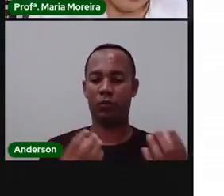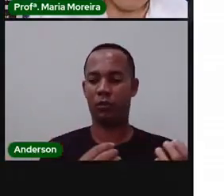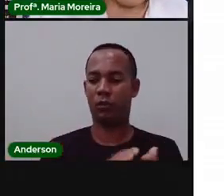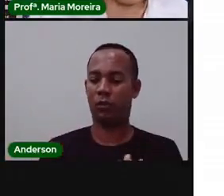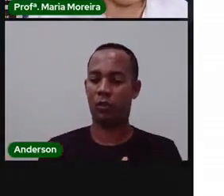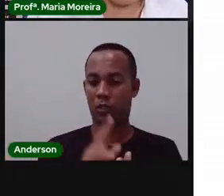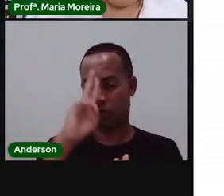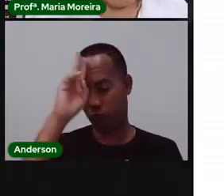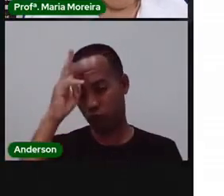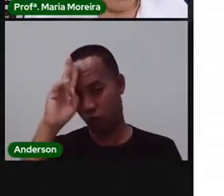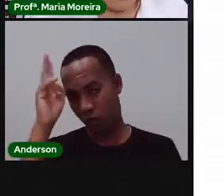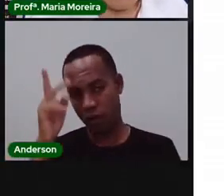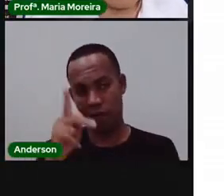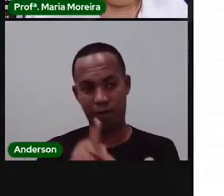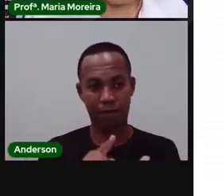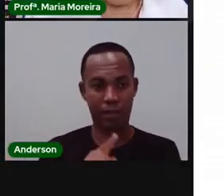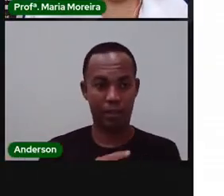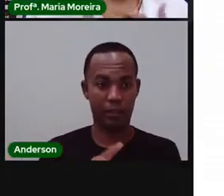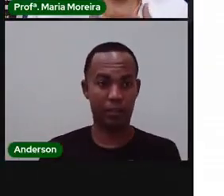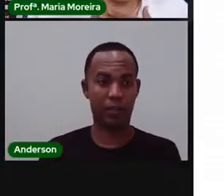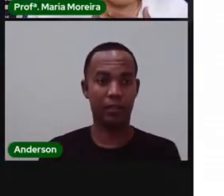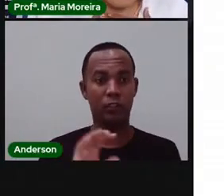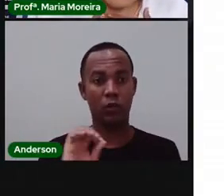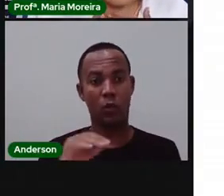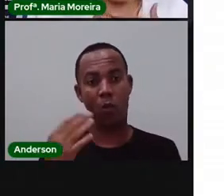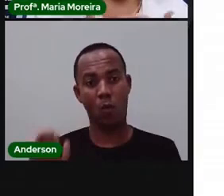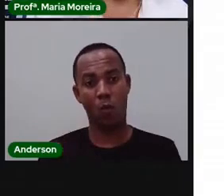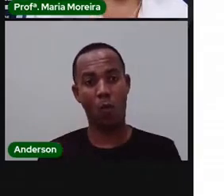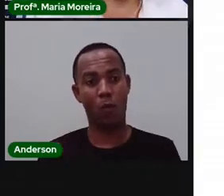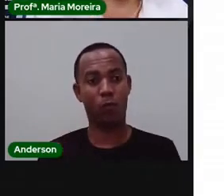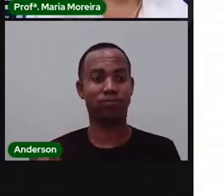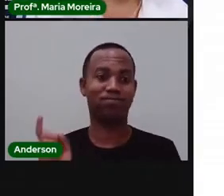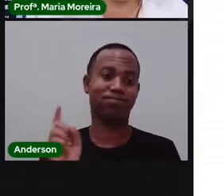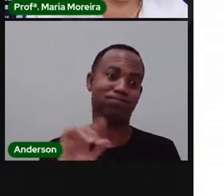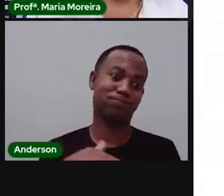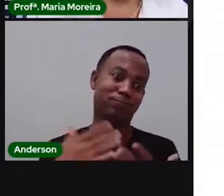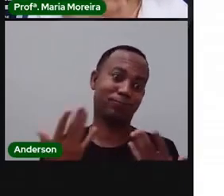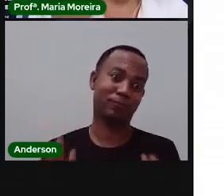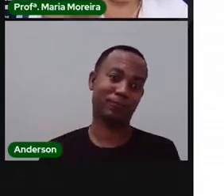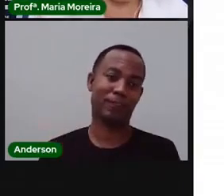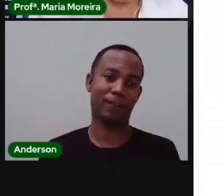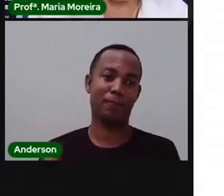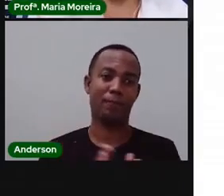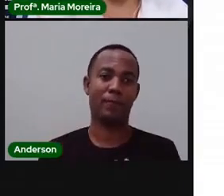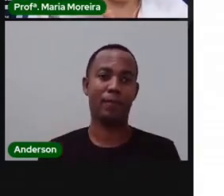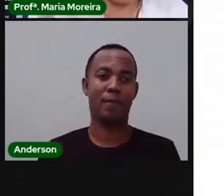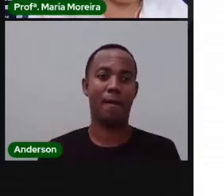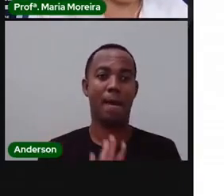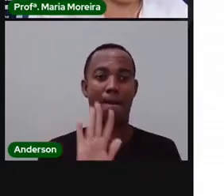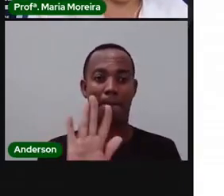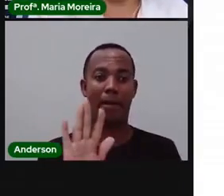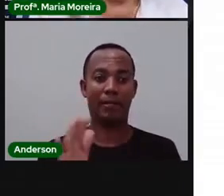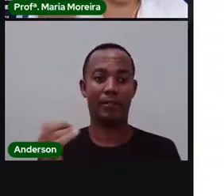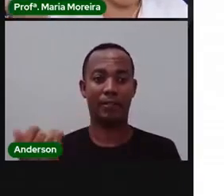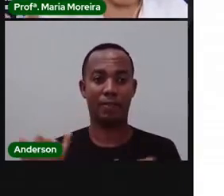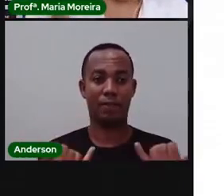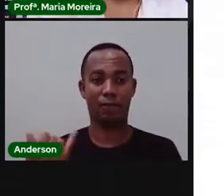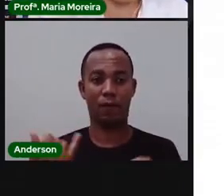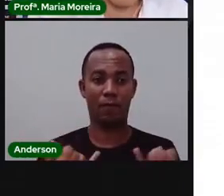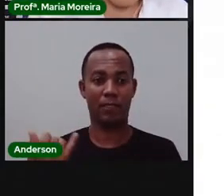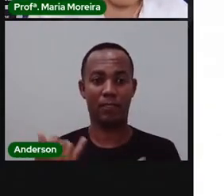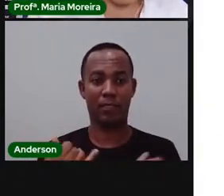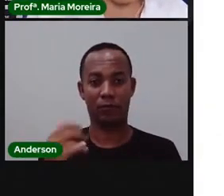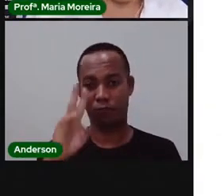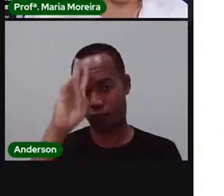é linda ou se ela é verdade, a pró de coração, ela não sabe. Mas fica aí a informação que se for verdade, é uma história